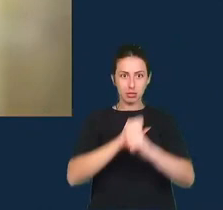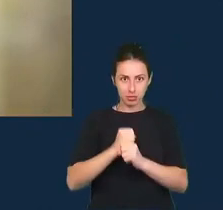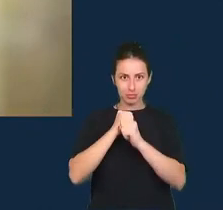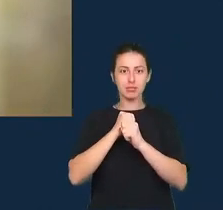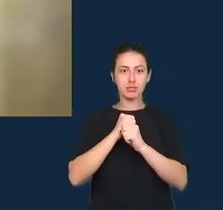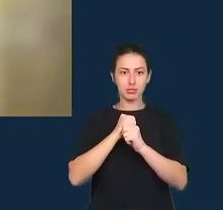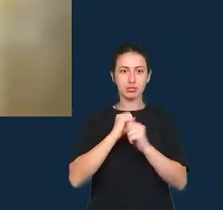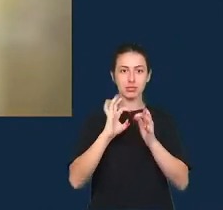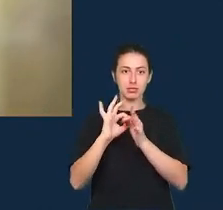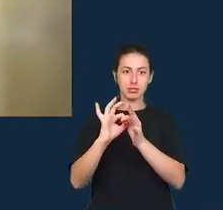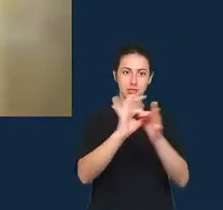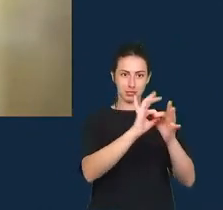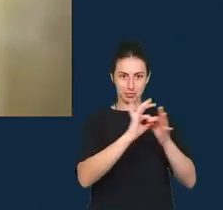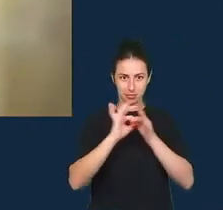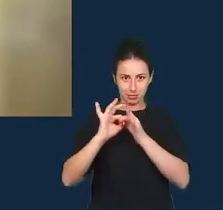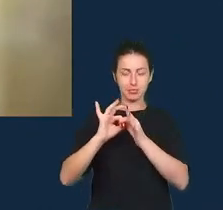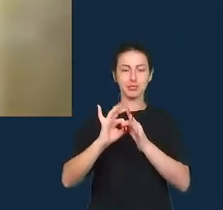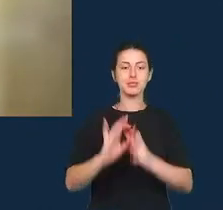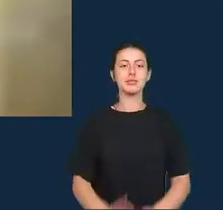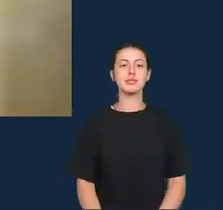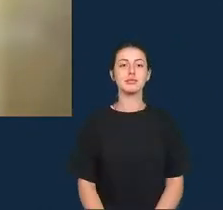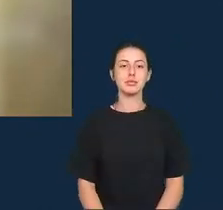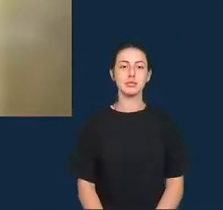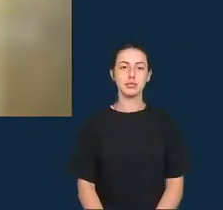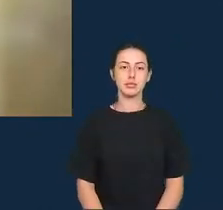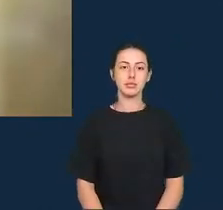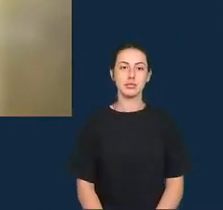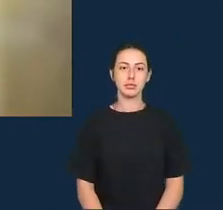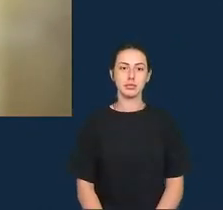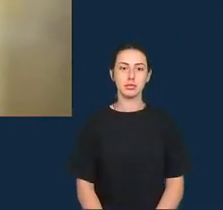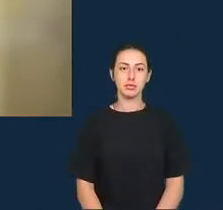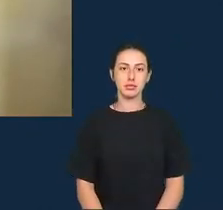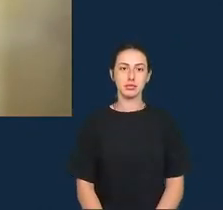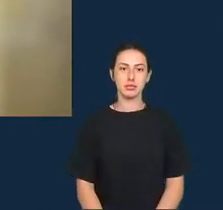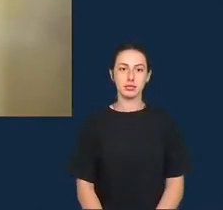não somente nos baseando na precisão e na certeza